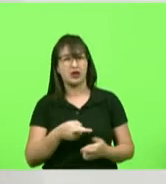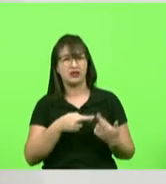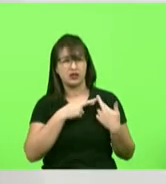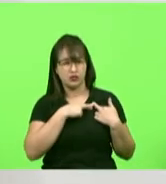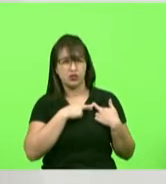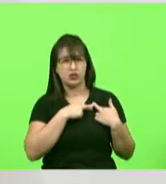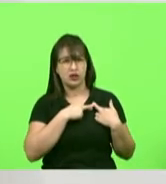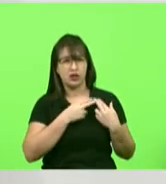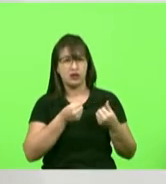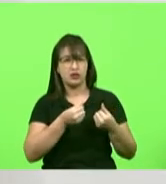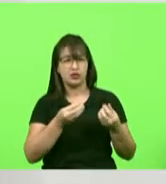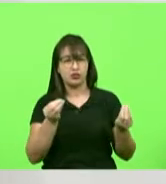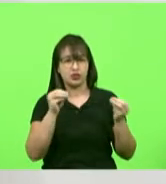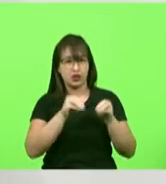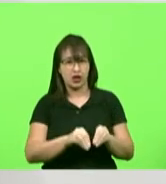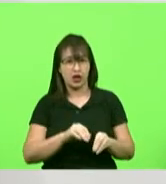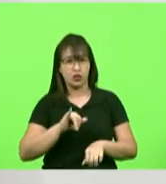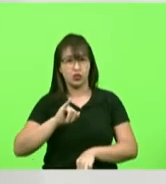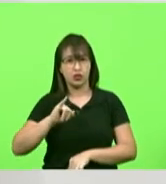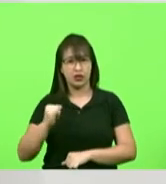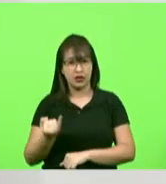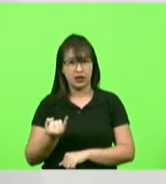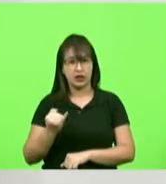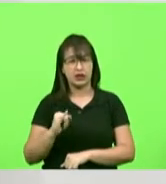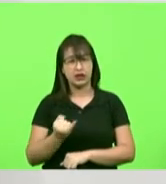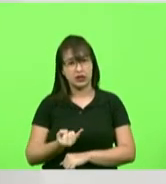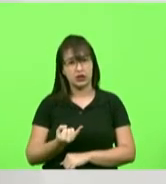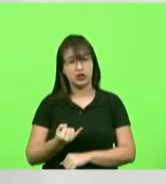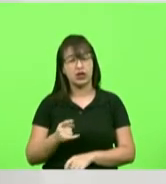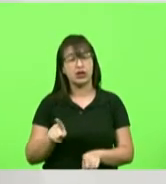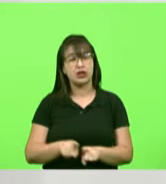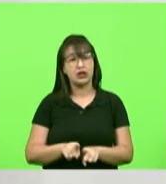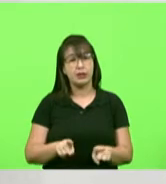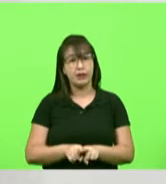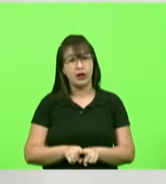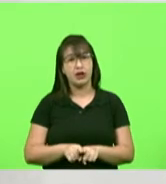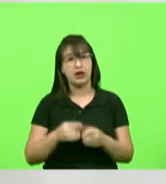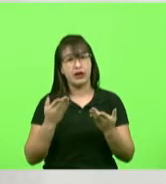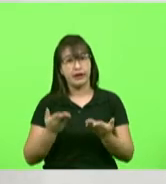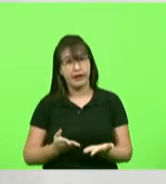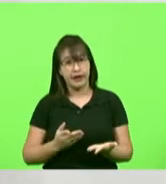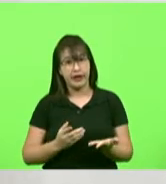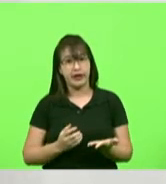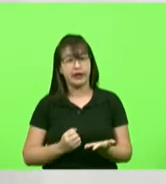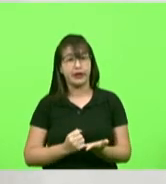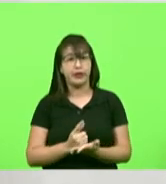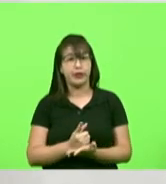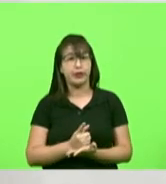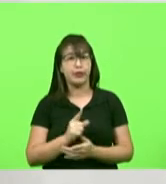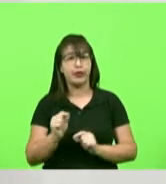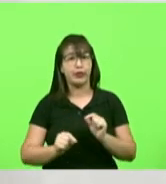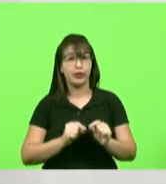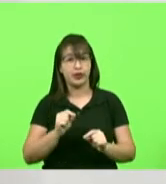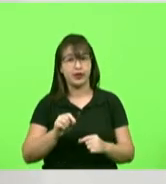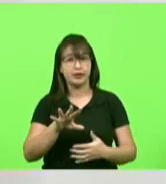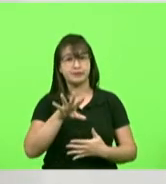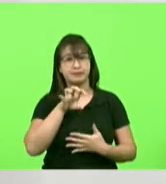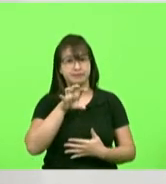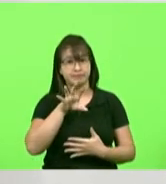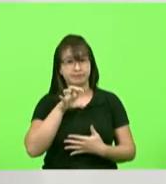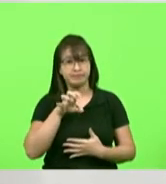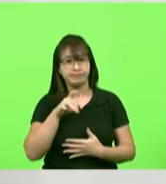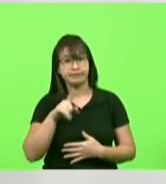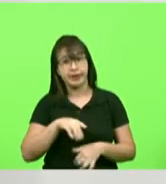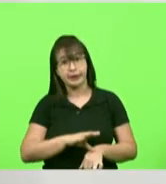da Marejada em Itajaí foi o responsável pela compra dos 200 respiradores é um conselho quem que foi que comprou um conselho